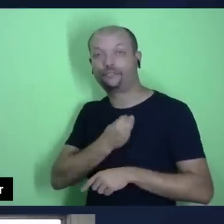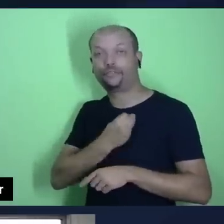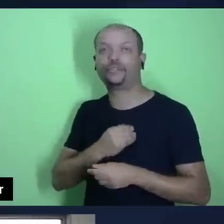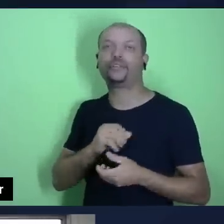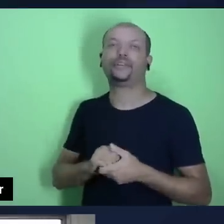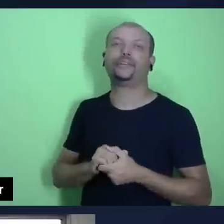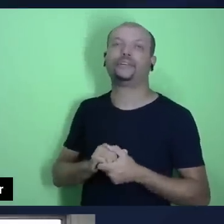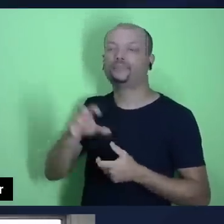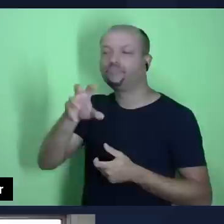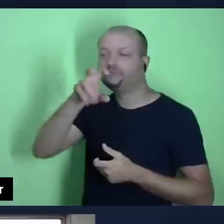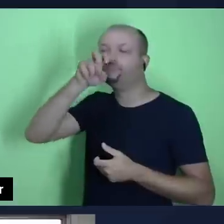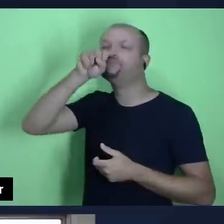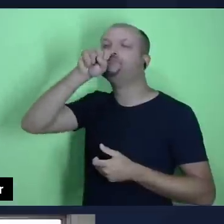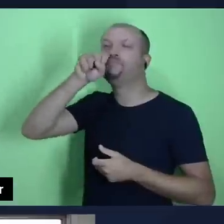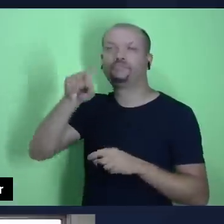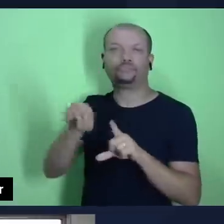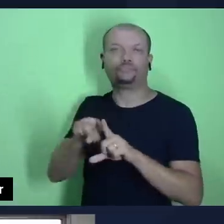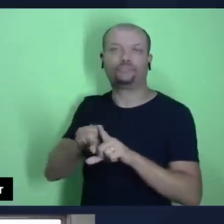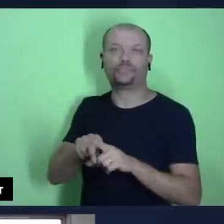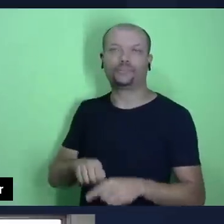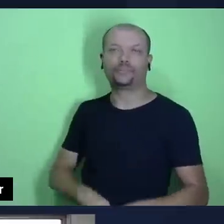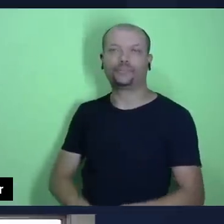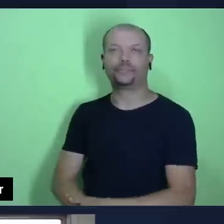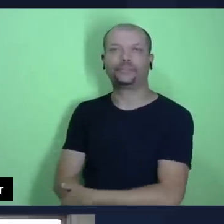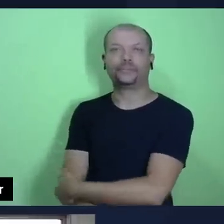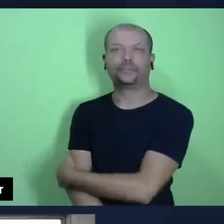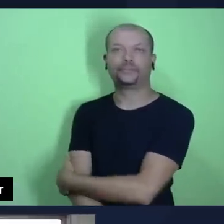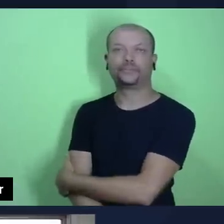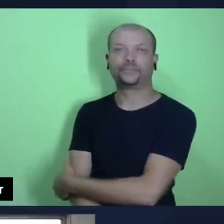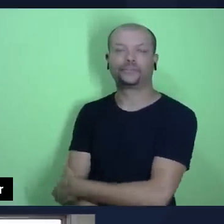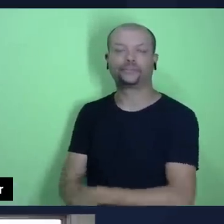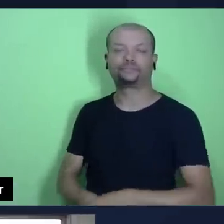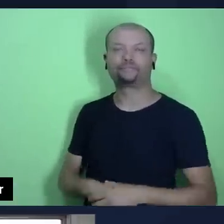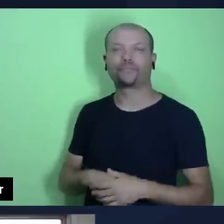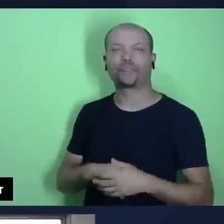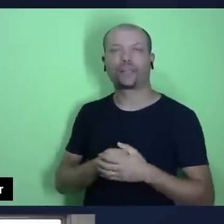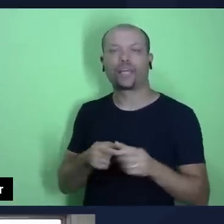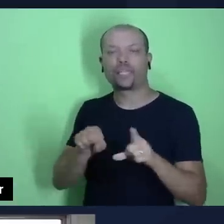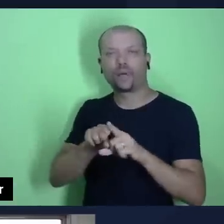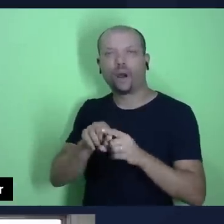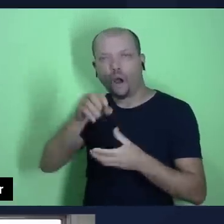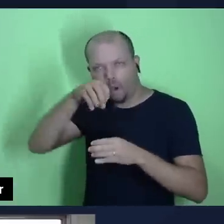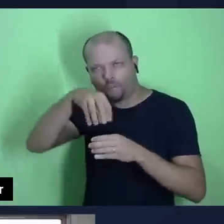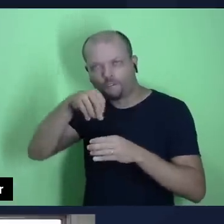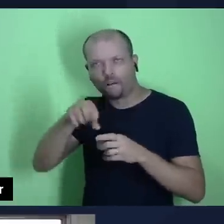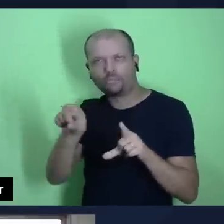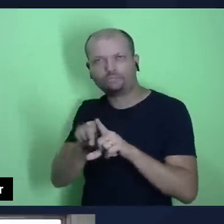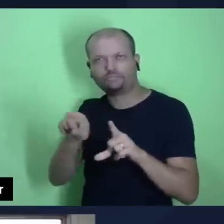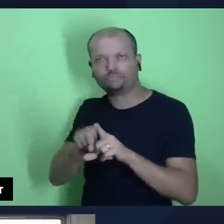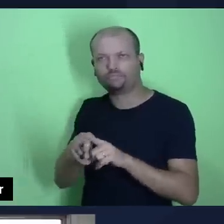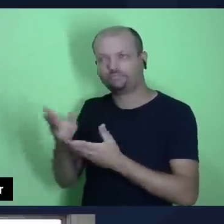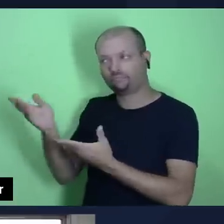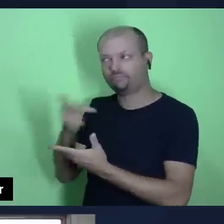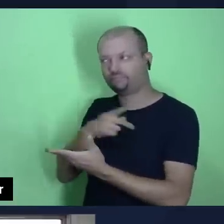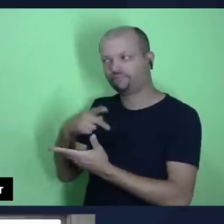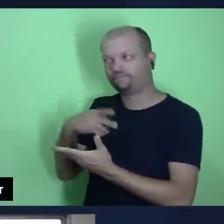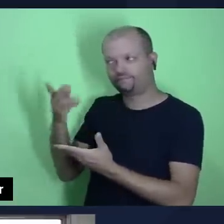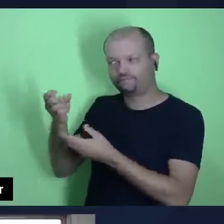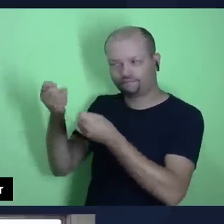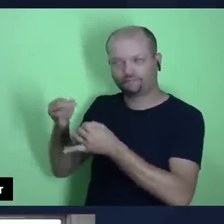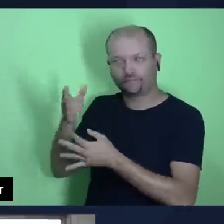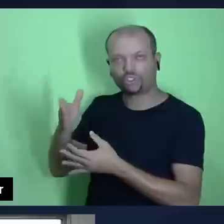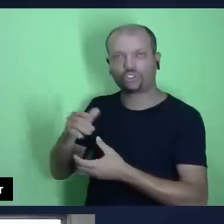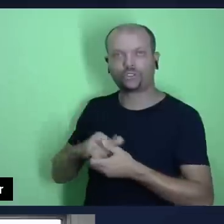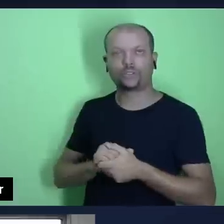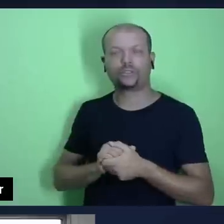que respiramos e tudo mais. Teologicamente, a oferta, ela serve, como o pastor Zinaldo colocou, para